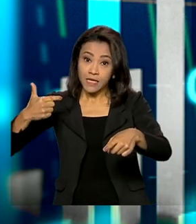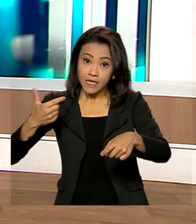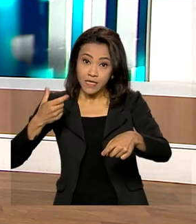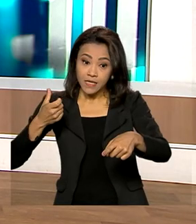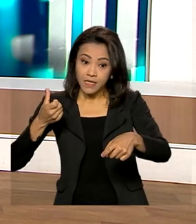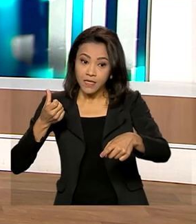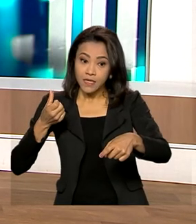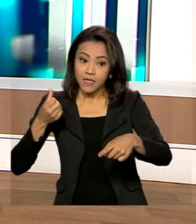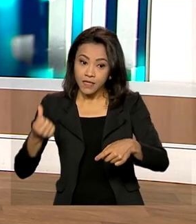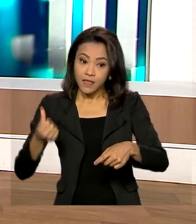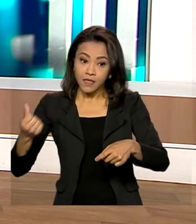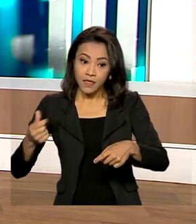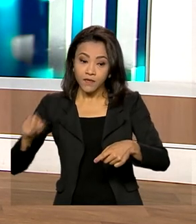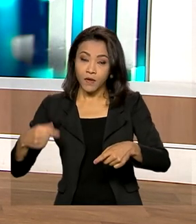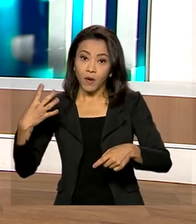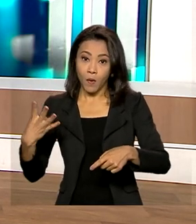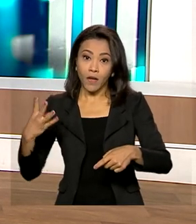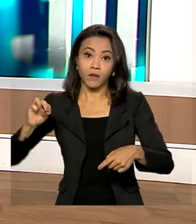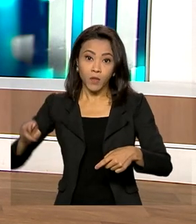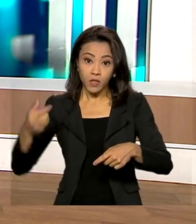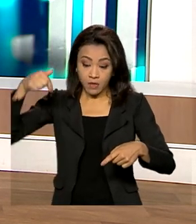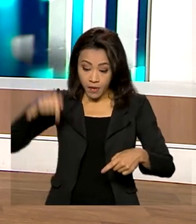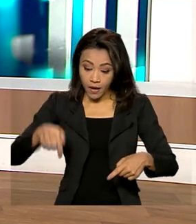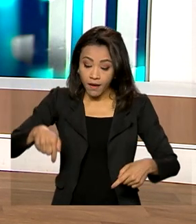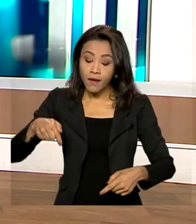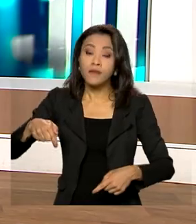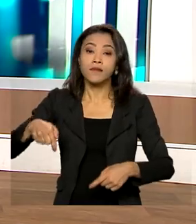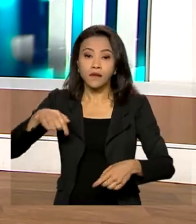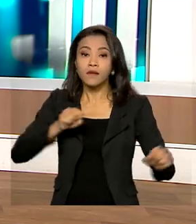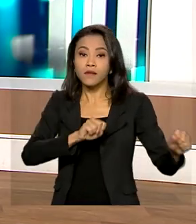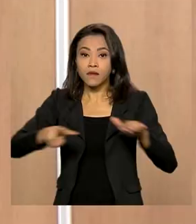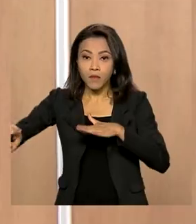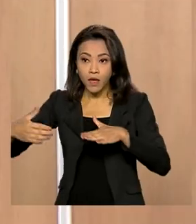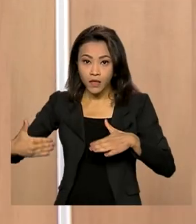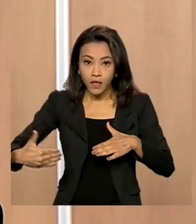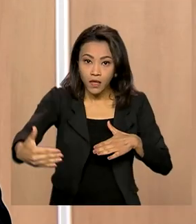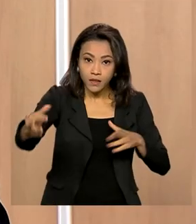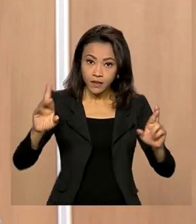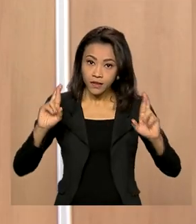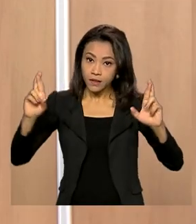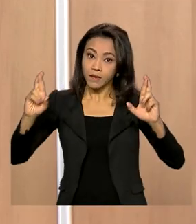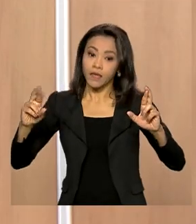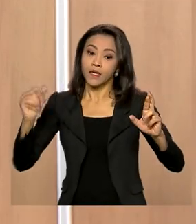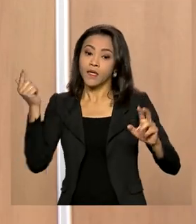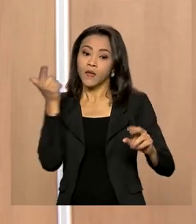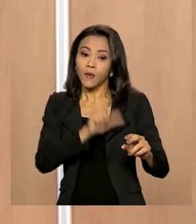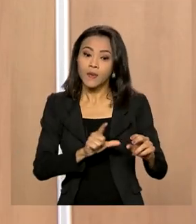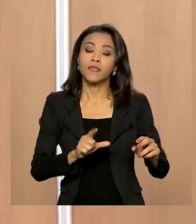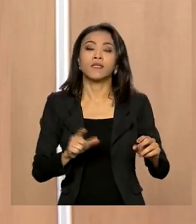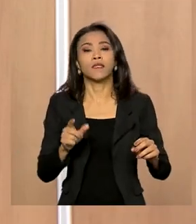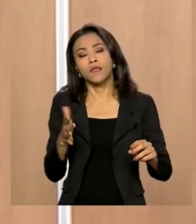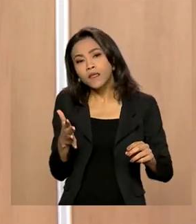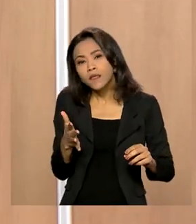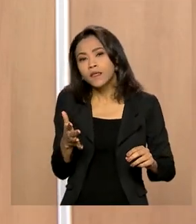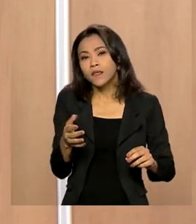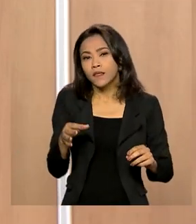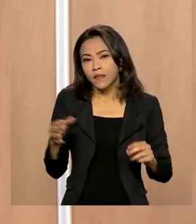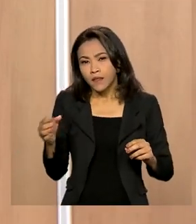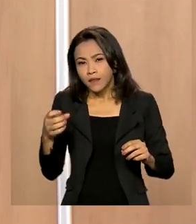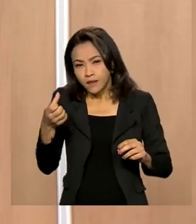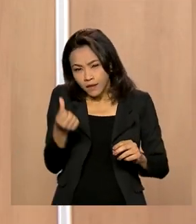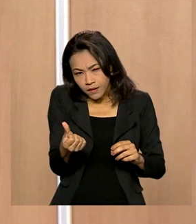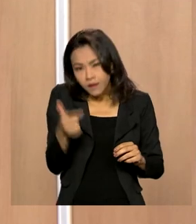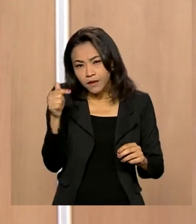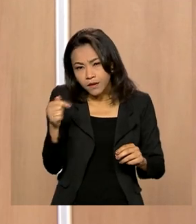,4 bilhões e, para essa semana, a expectativa, então, já é que o superávit alcance alguma coisa em torno de 67